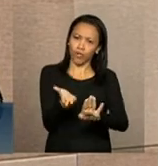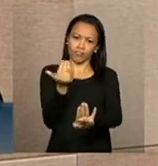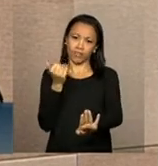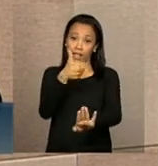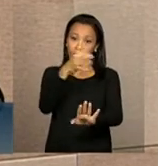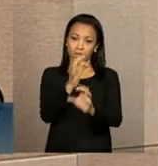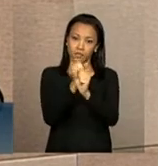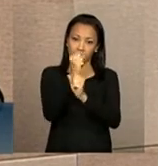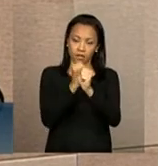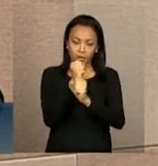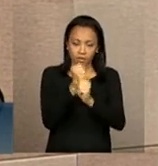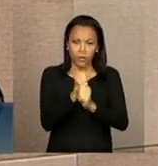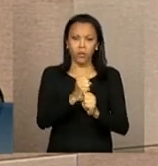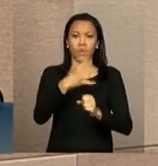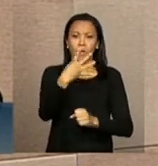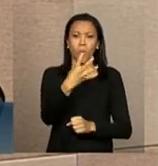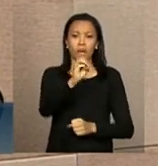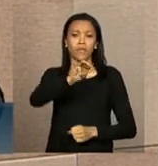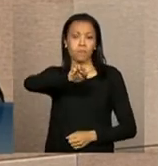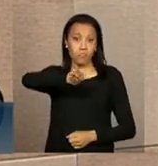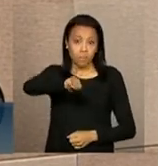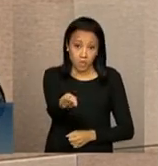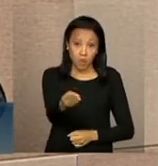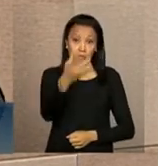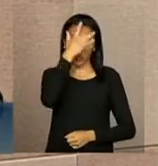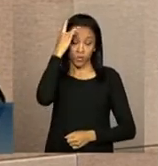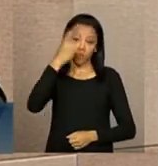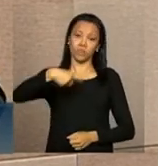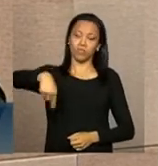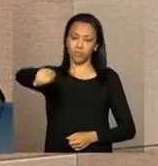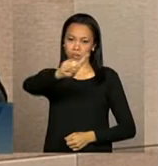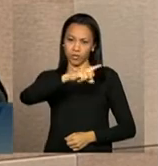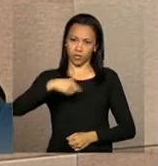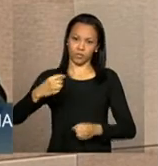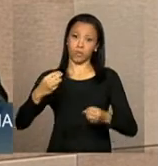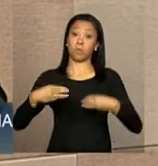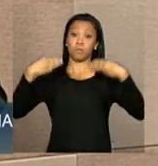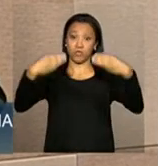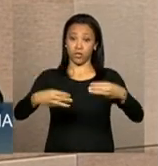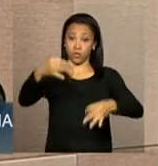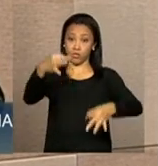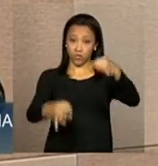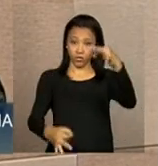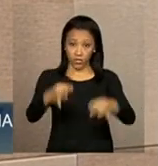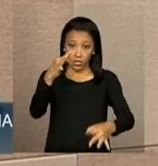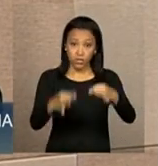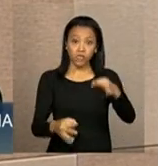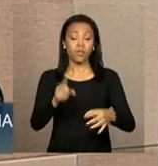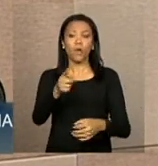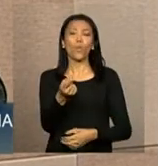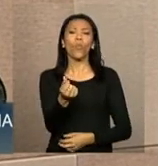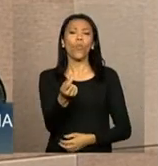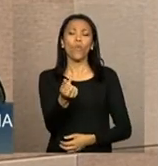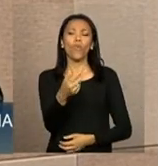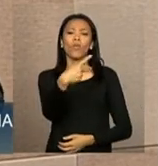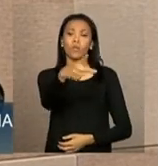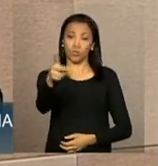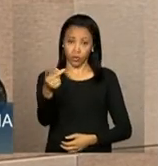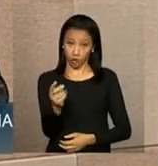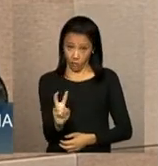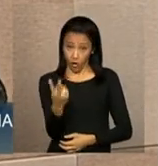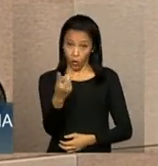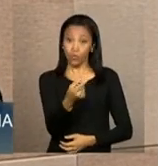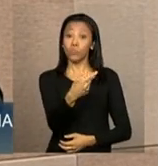10 anos cerca de 40 milhões de pessoas, segundo o Ministério da Justiça. O tema será o valor do seu dinheiro e trata